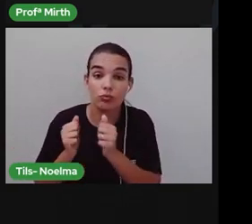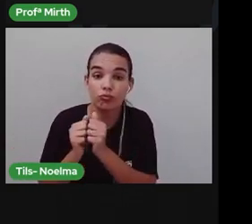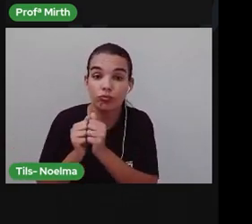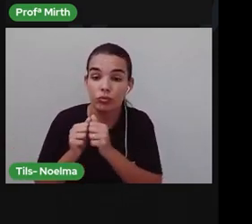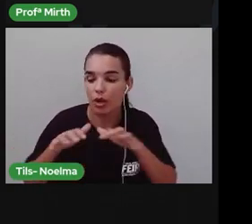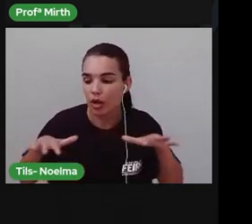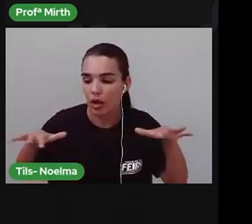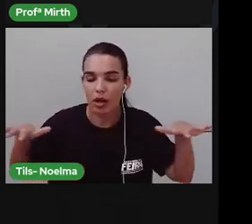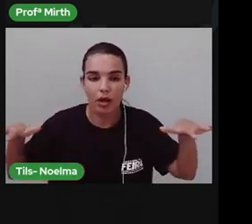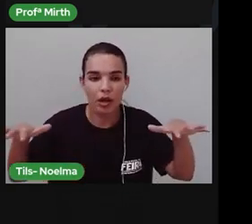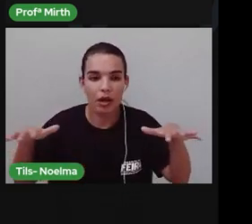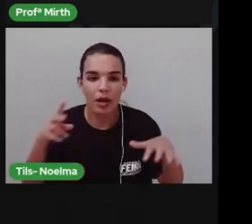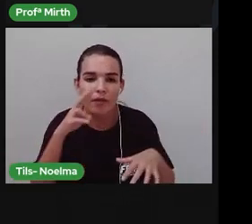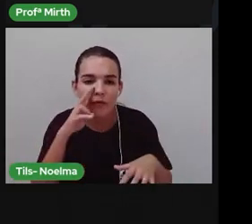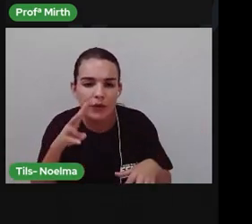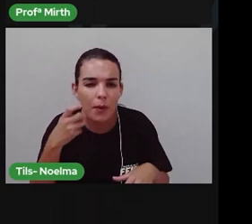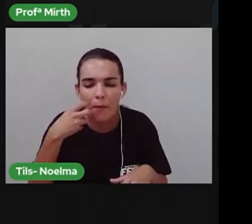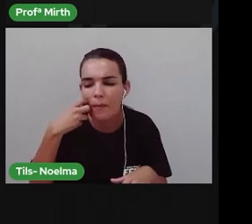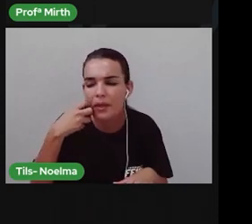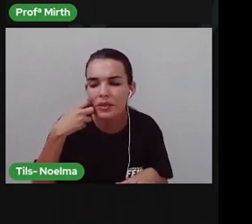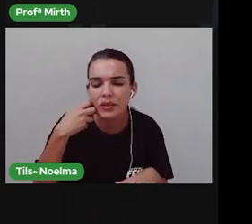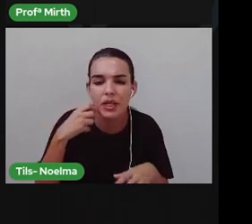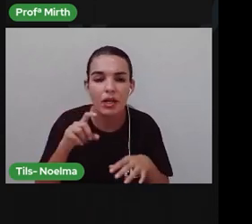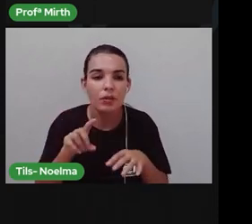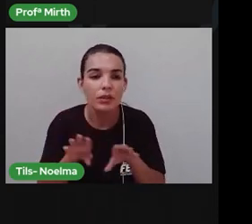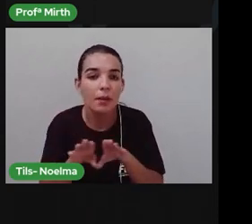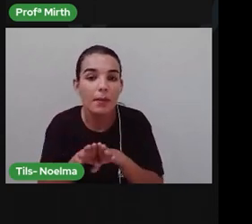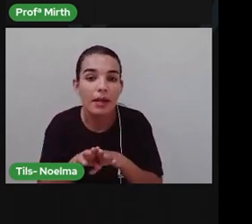peixinhos Como também Muitos restos vegetais